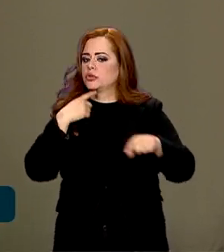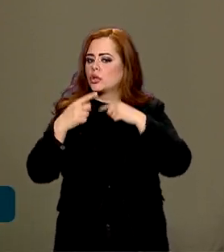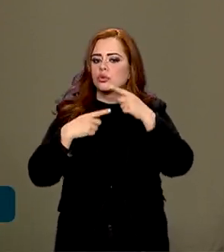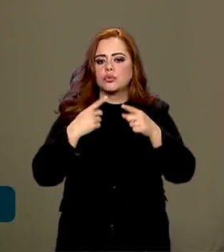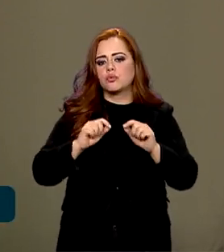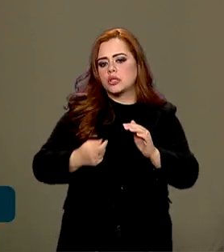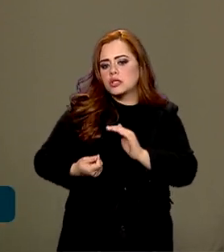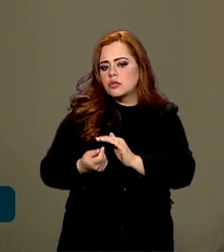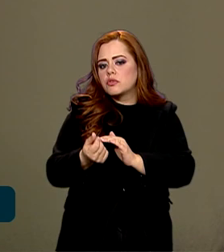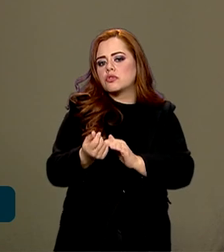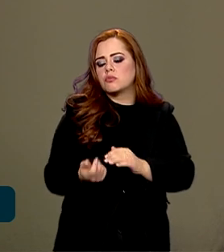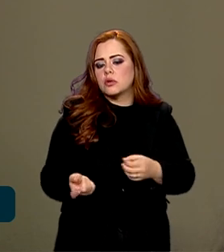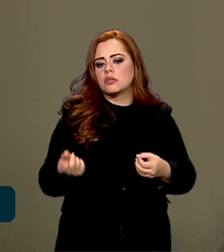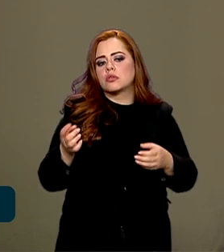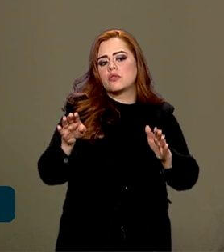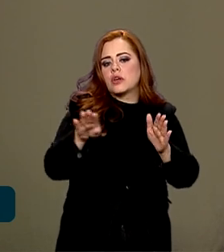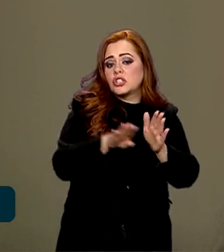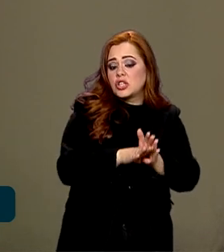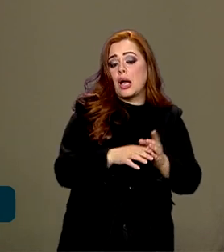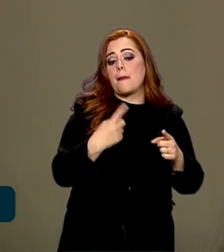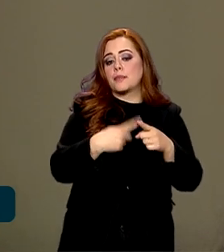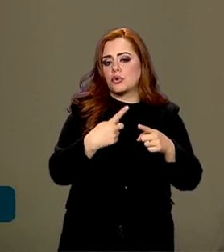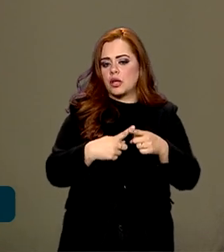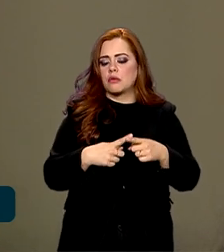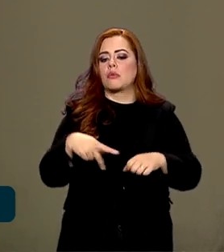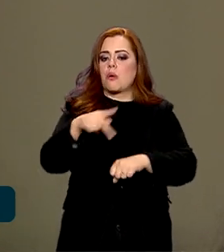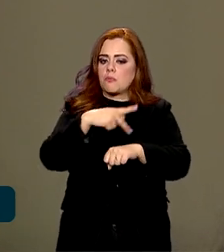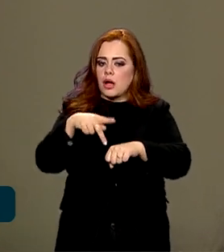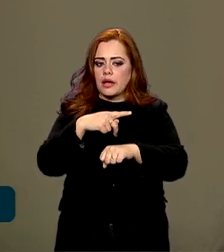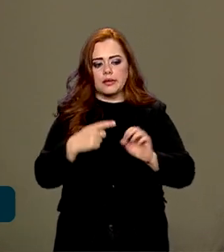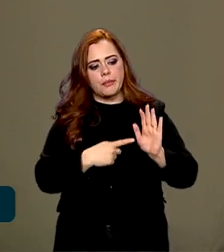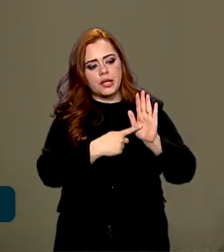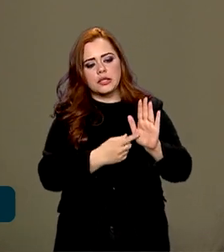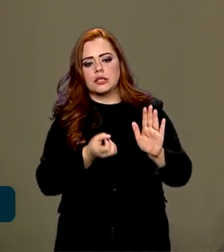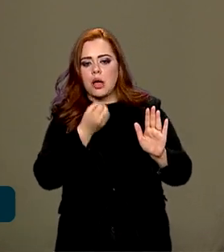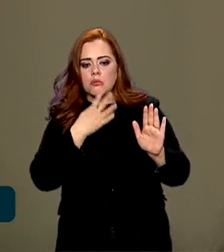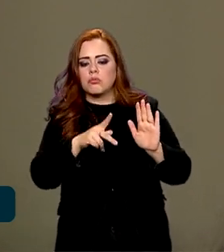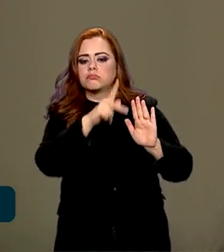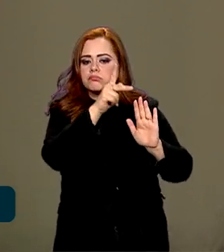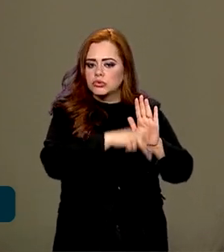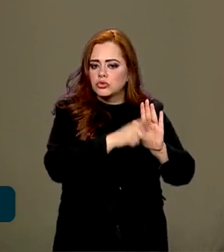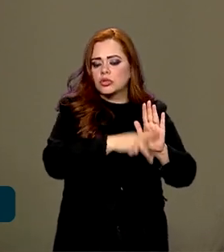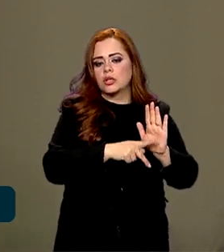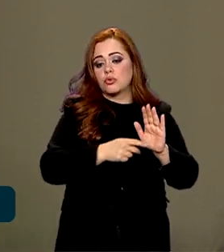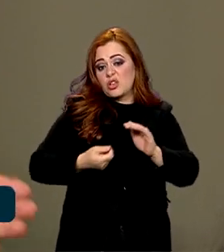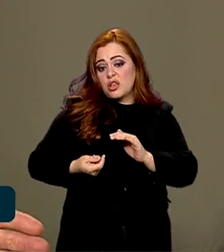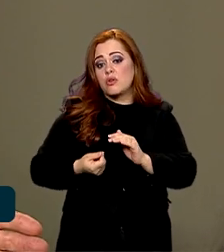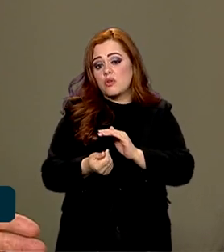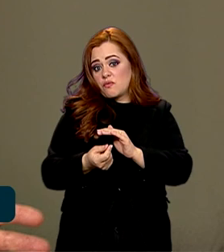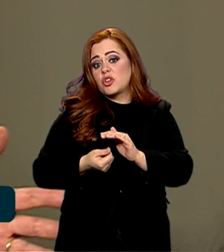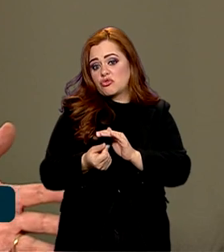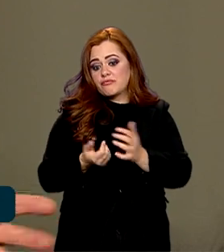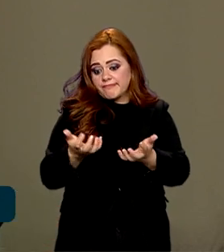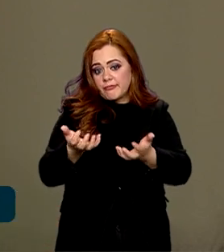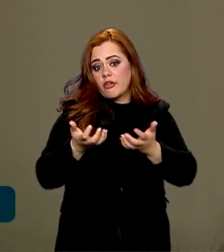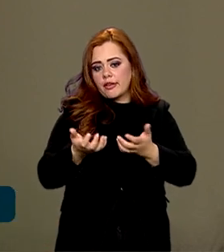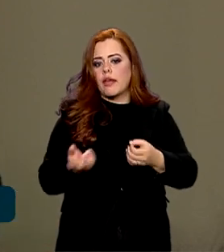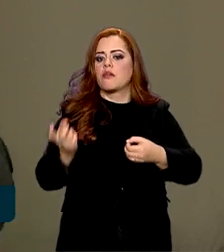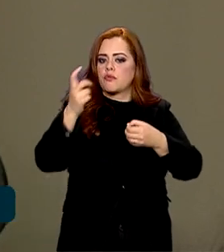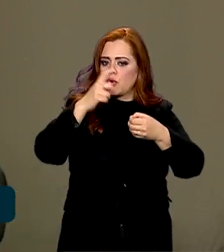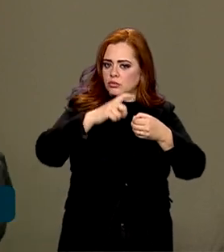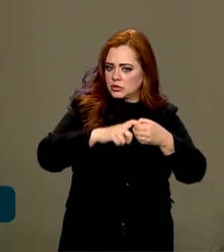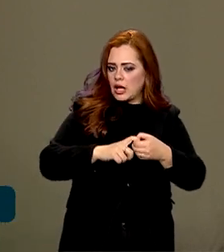esses investimentos virão, porque o país vai apresentar bons projetos, e aí o investidor, ele quer isso, ele quer retorno, obviamente,